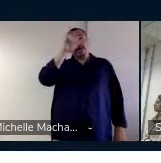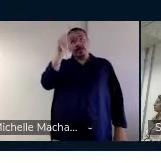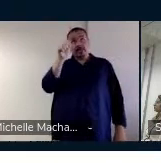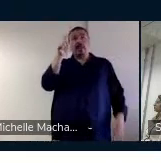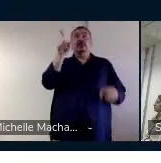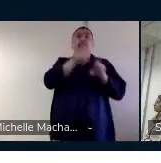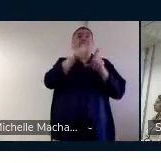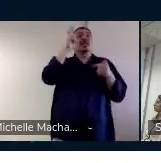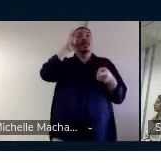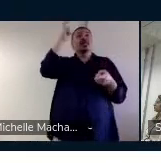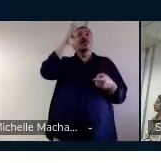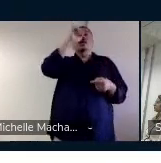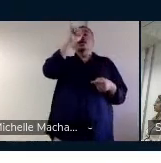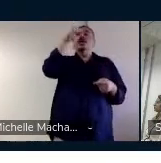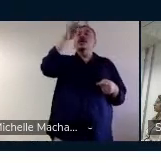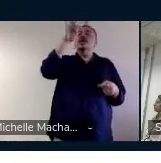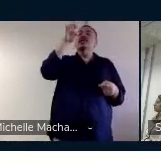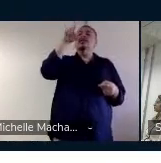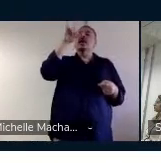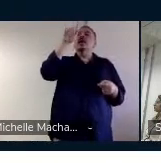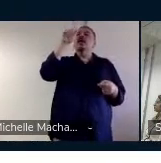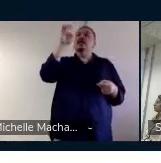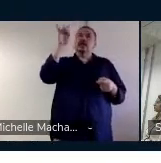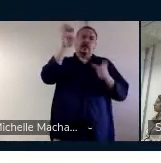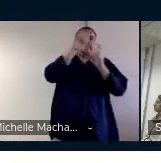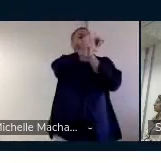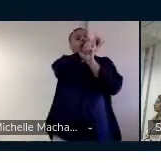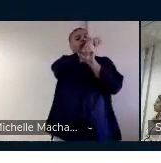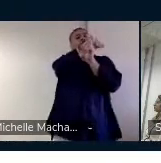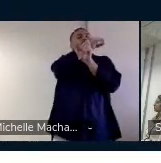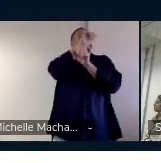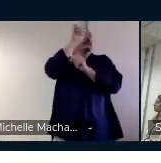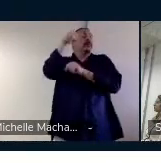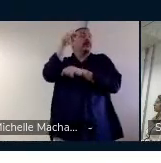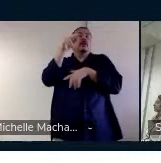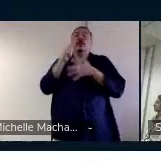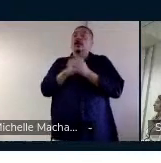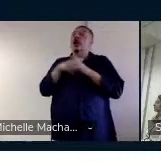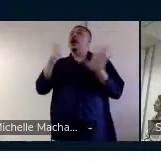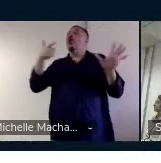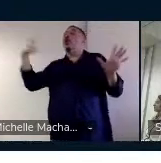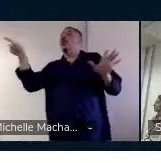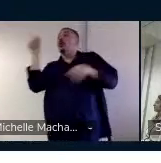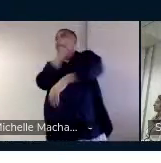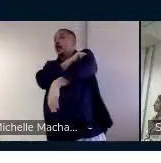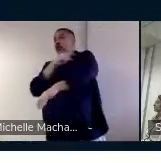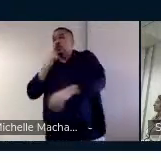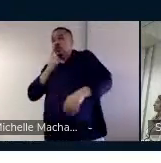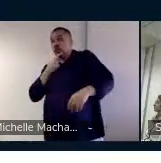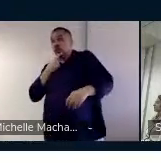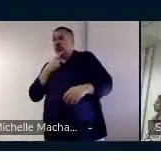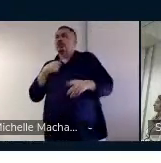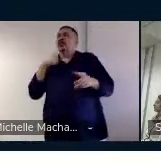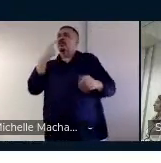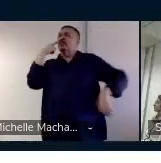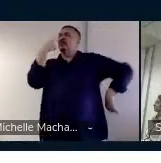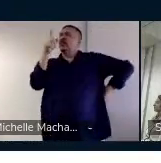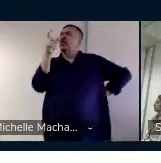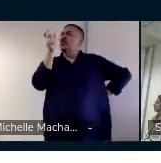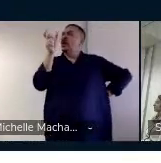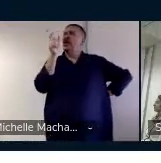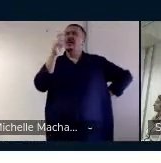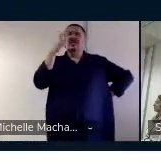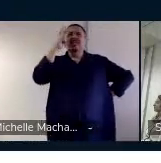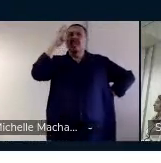consideravam que tinha esse prefixo, né? E aí, uma outra aluna surda do curso, ela vendo a palavra